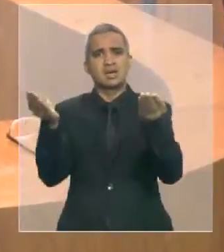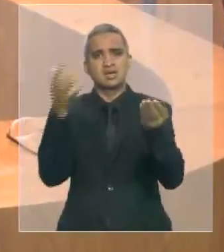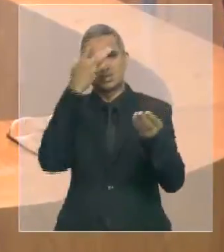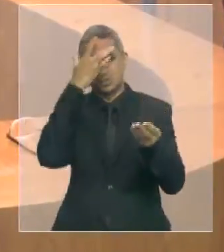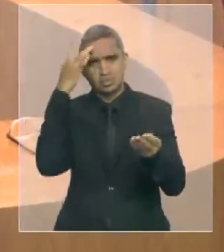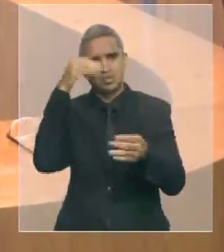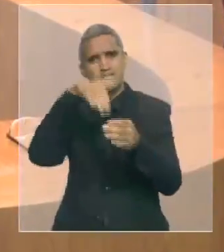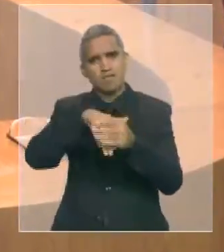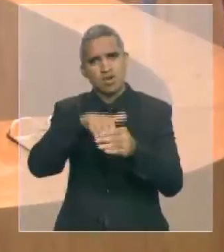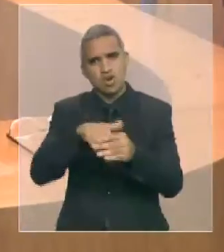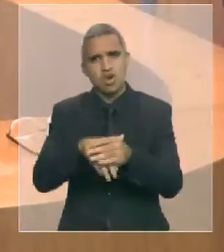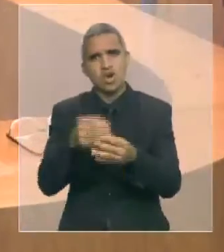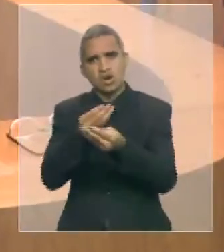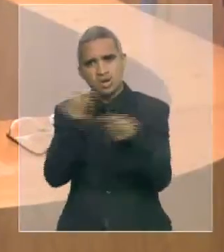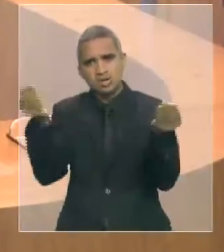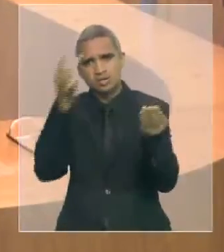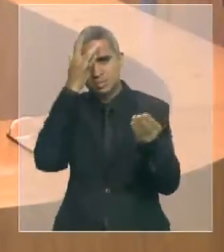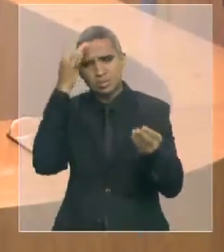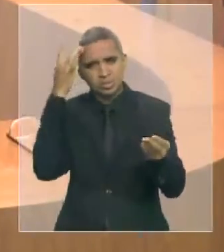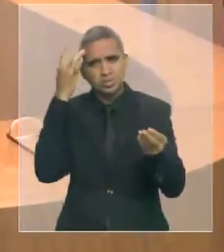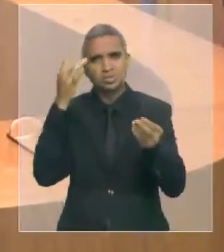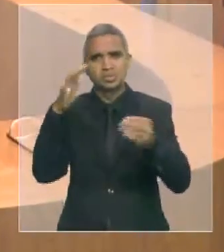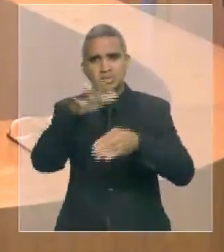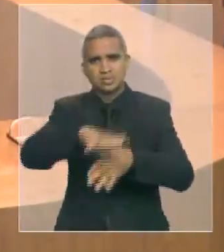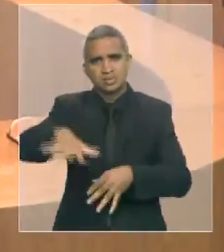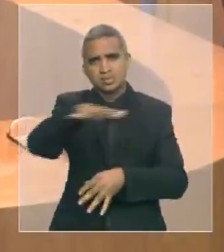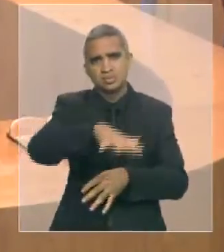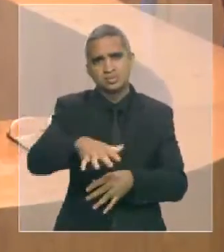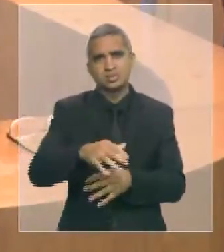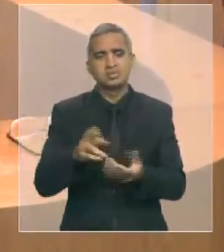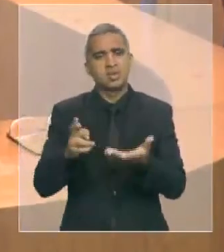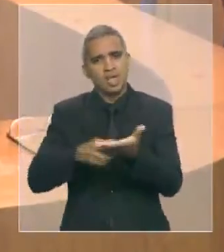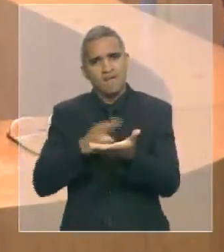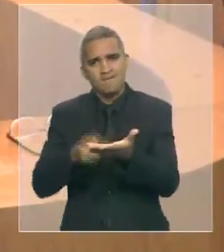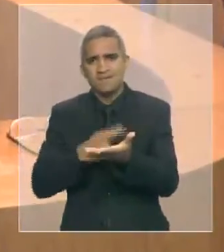pessoas da sua comunidade, é uma matéria muito interessante,